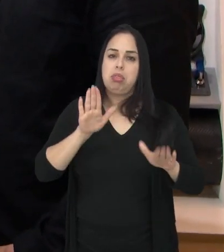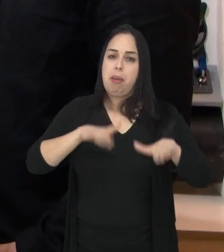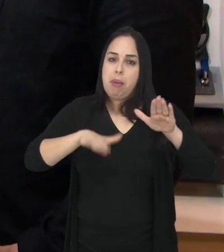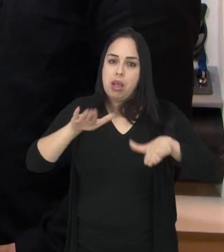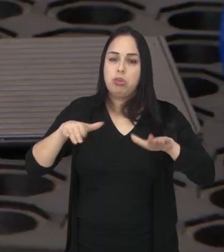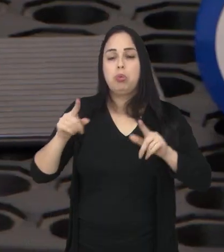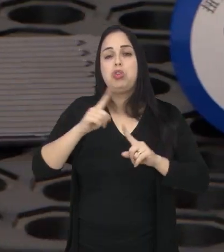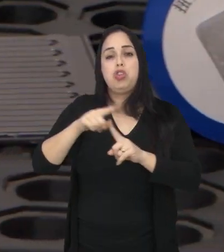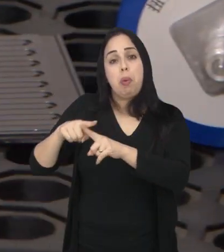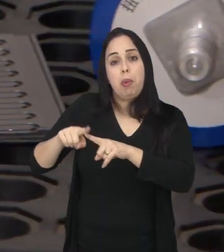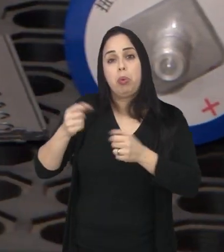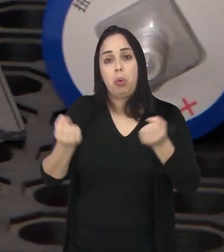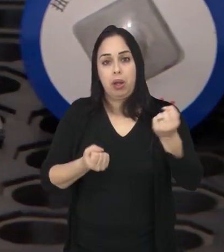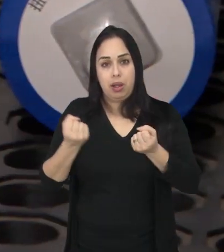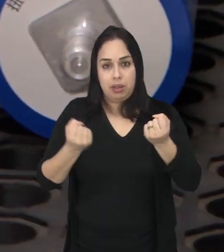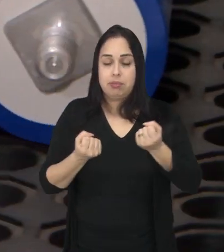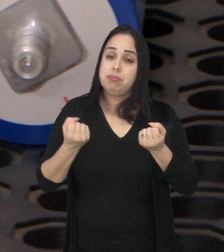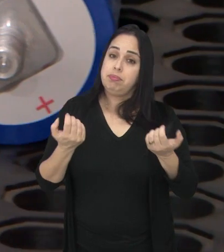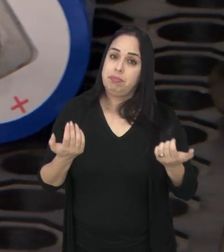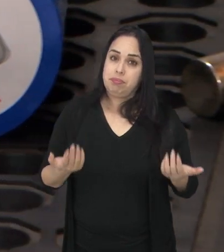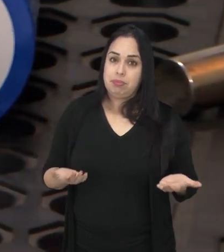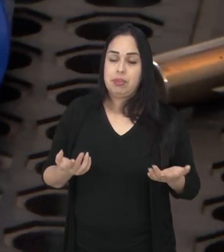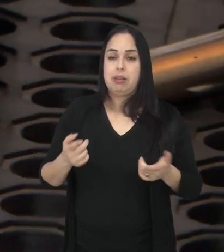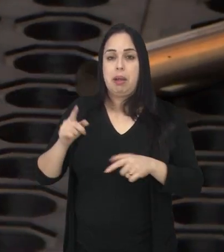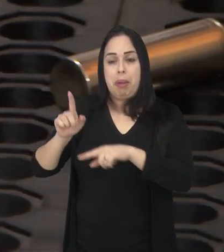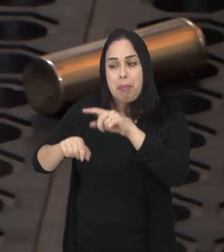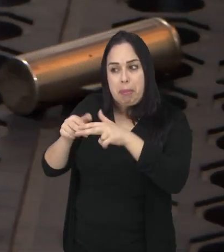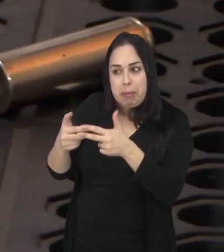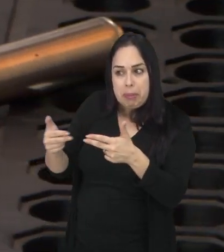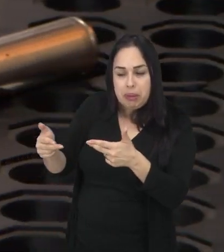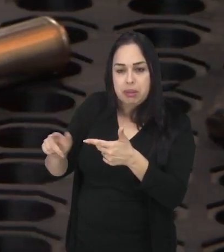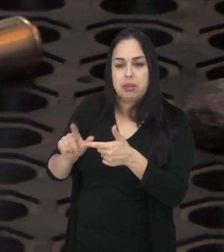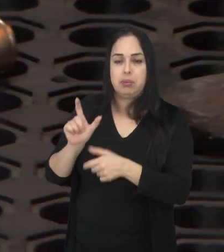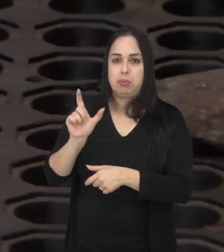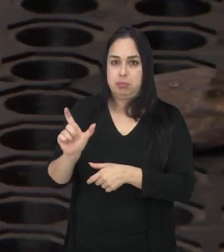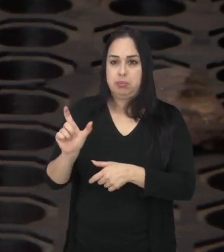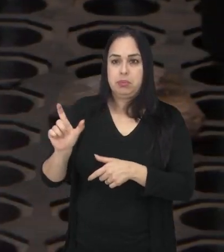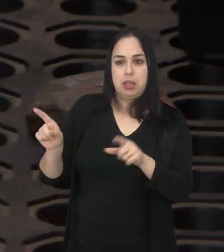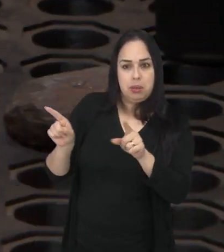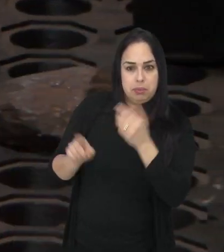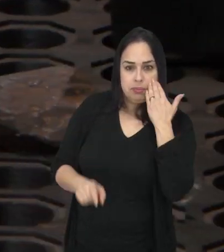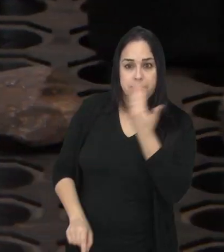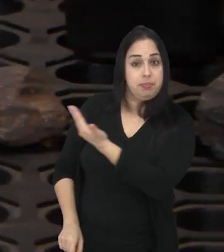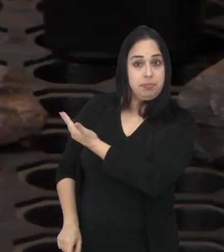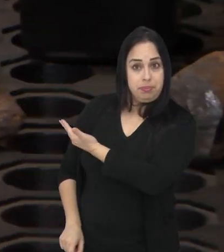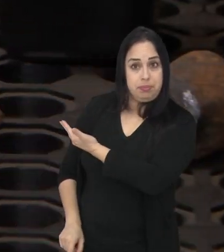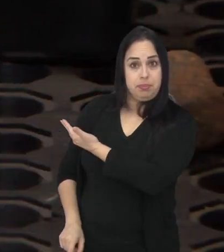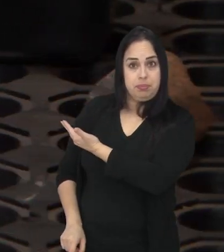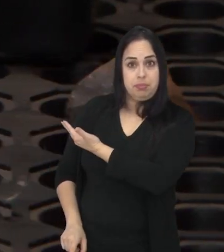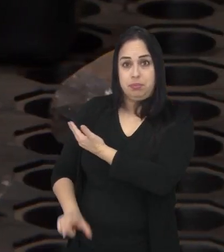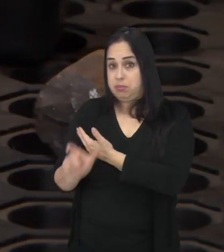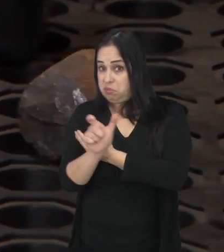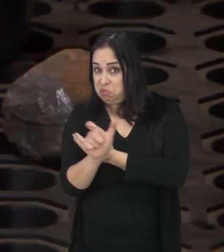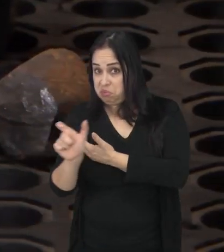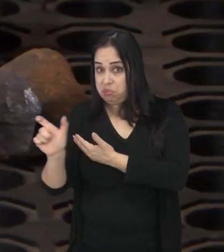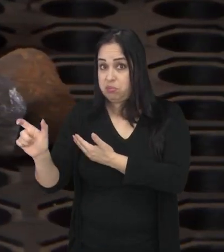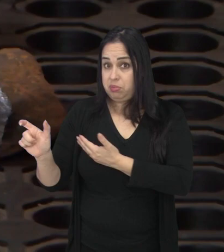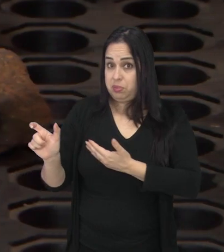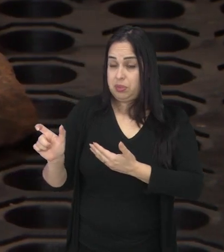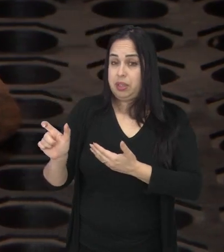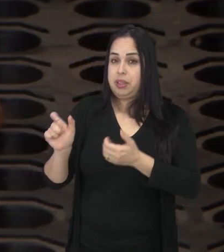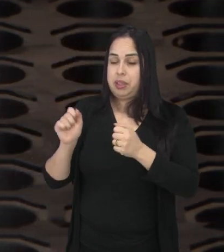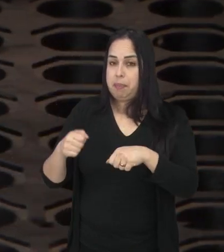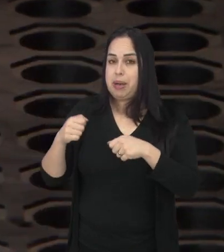modelo do carro. Para o especialista, a disponibilidade de materiais como nióbio e grafeno no Brasil, itens